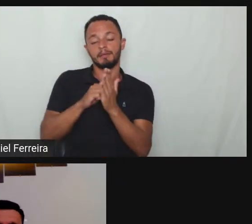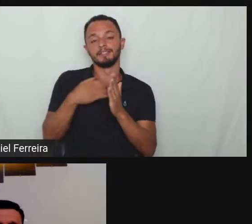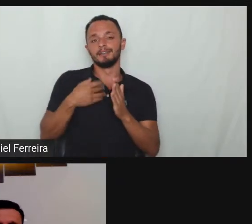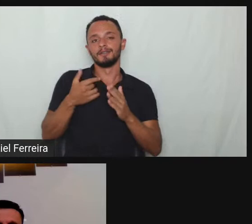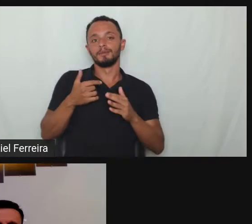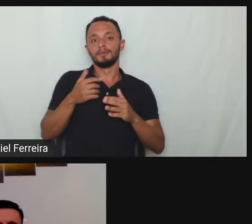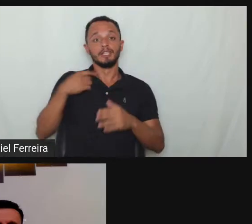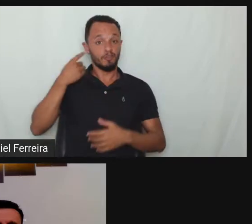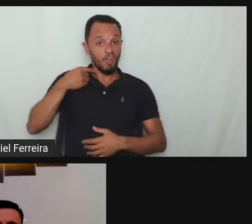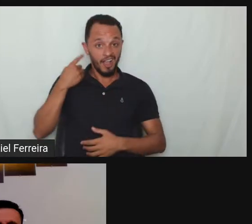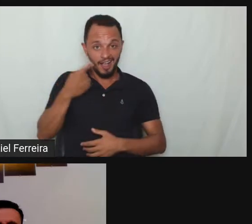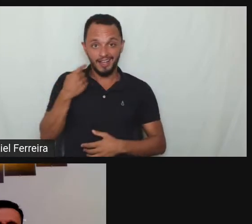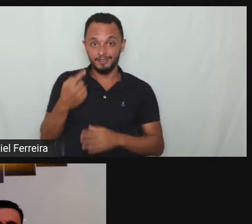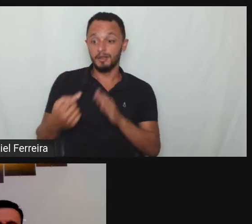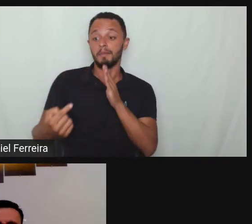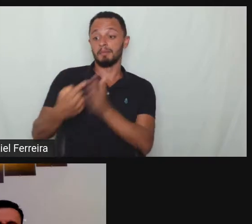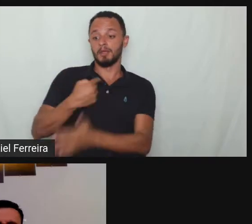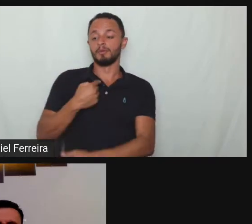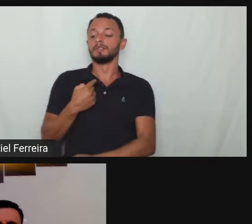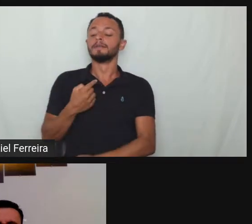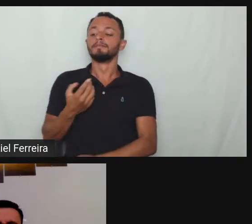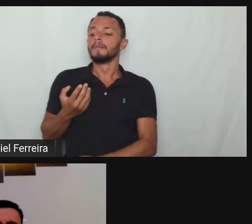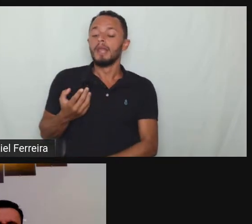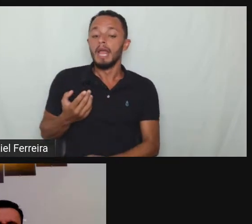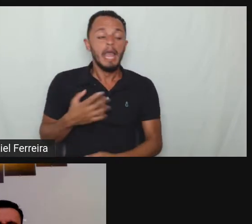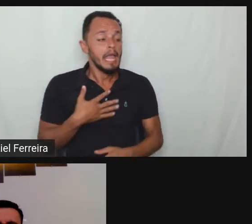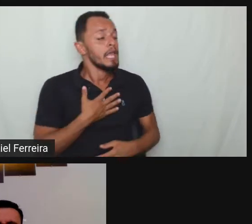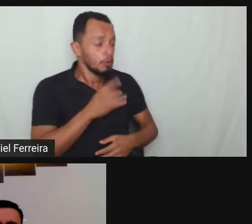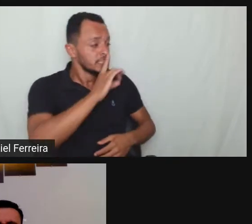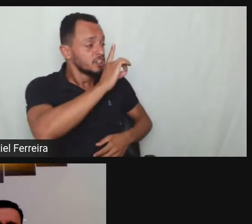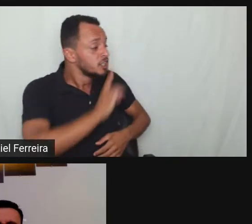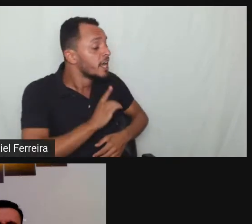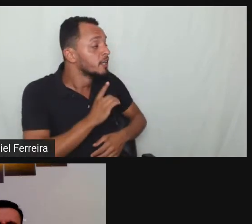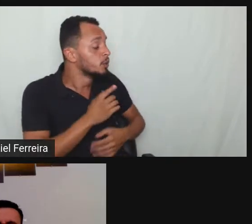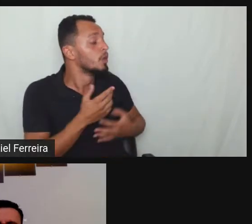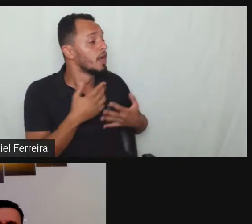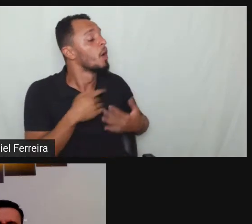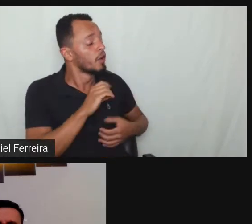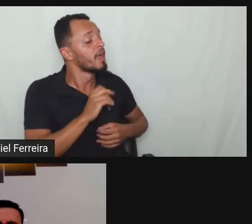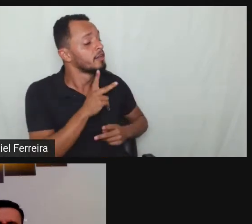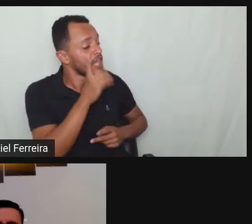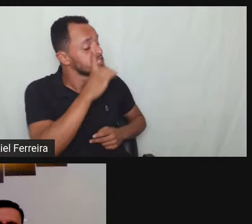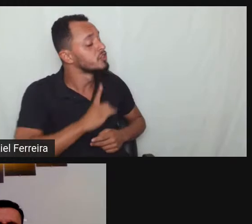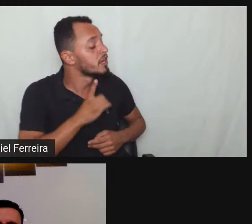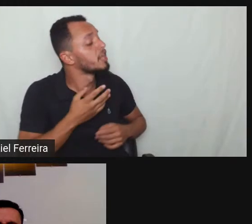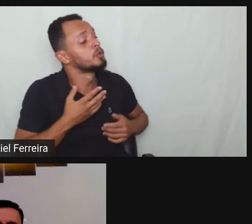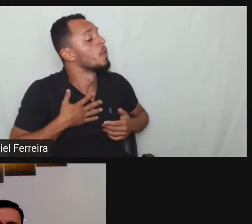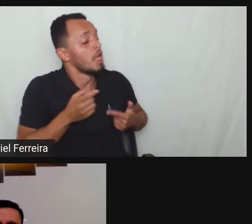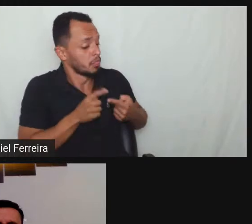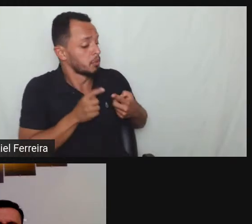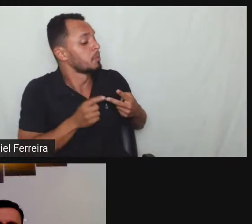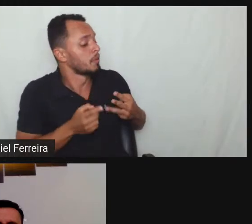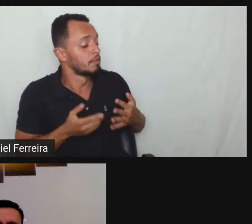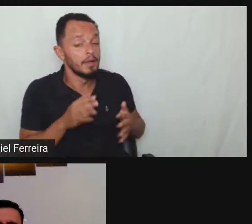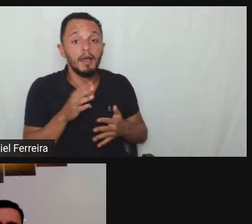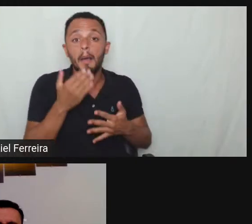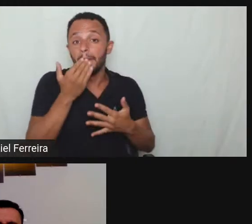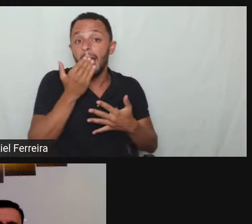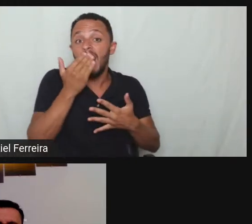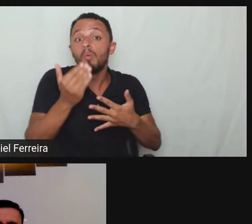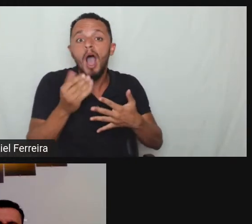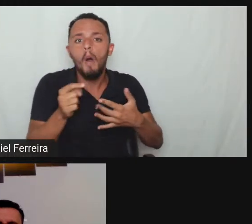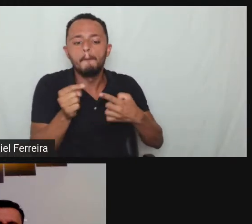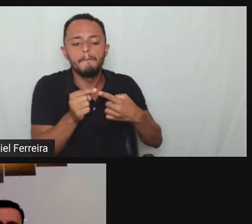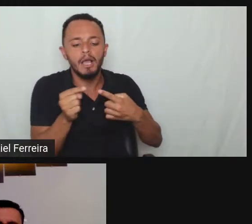justificar o que que você tá pedindo tem que ter ligação direta com as barreiras que você enfrenta a obrigação do empregador é